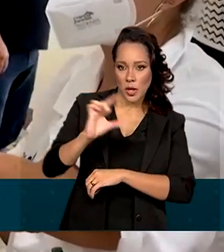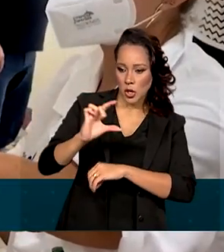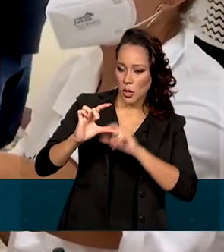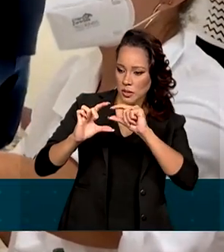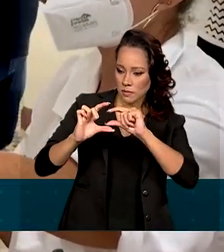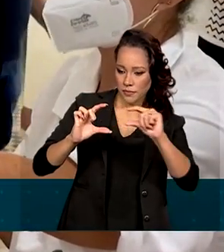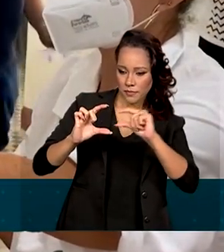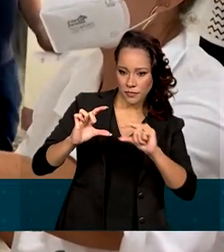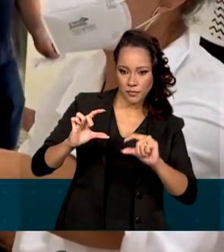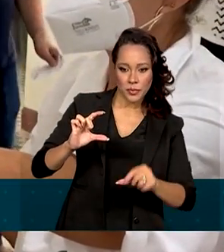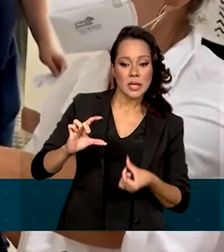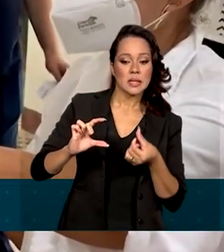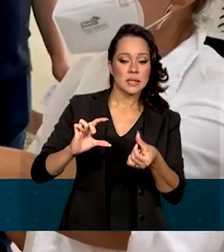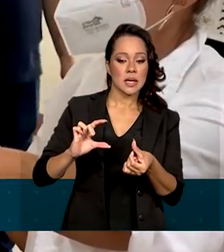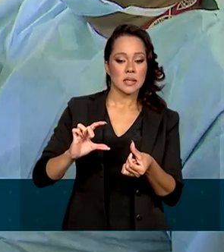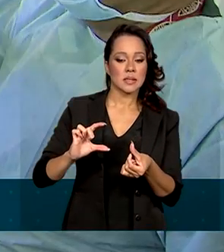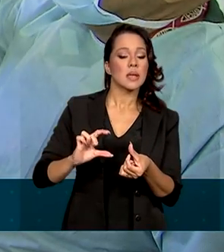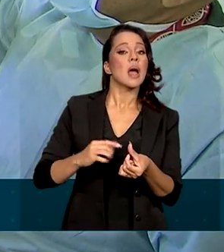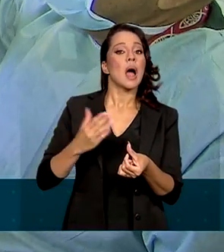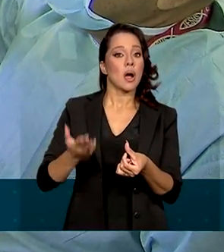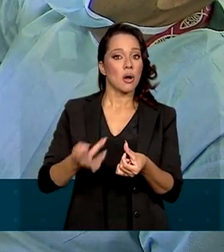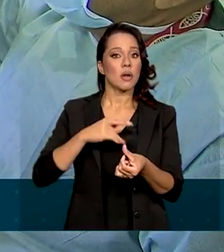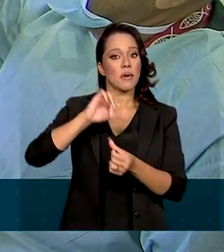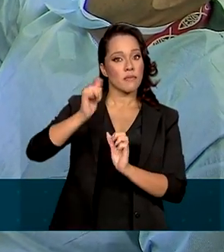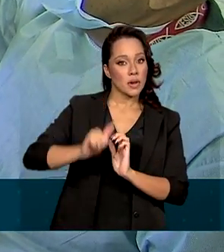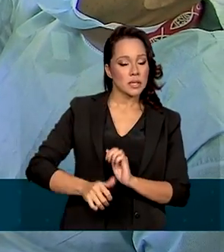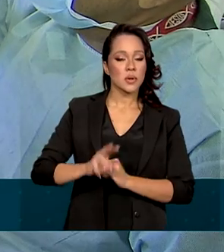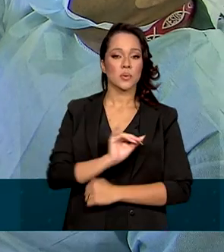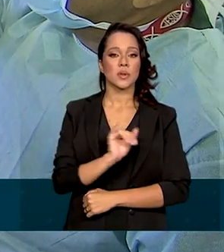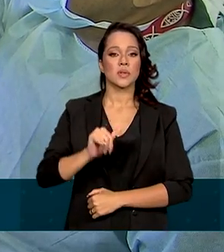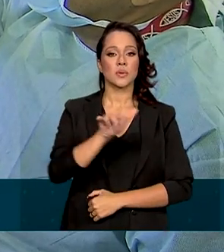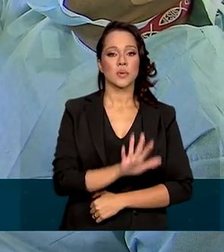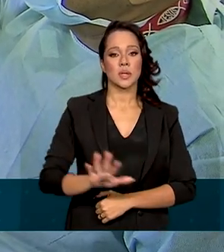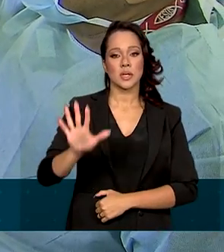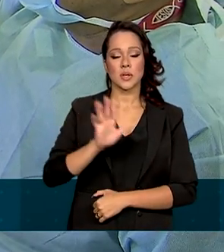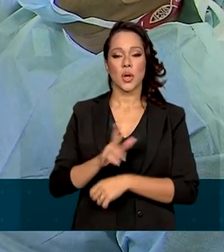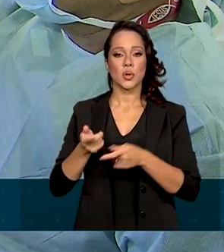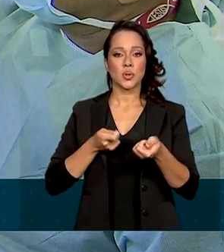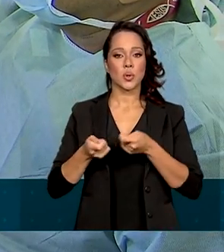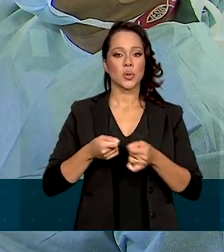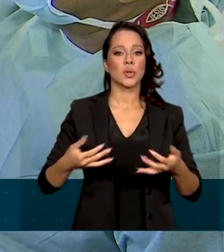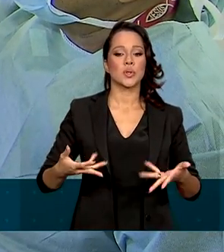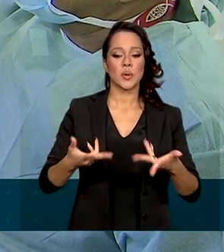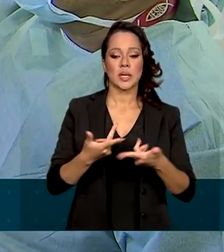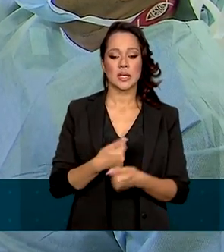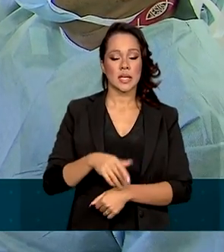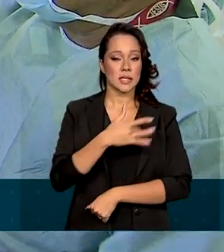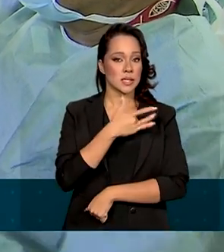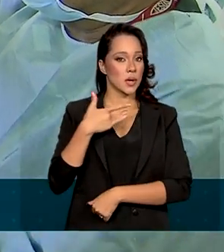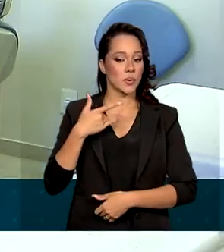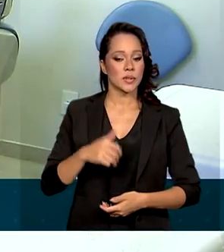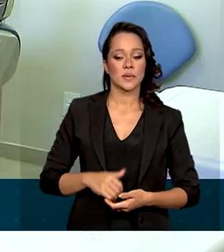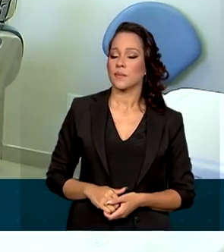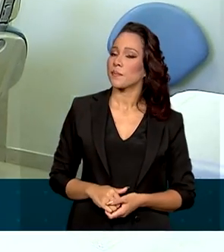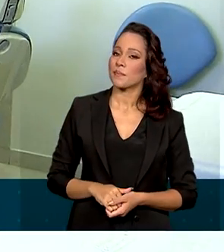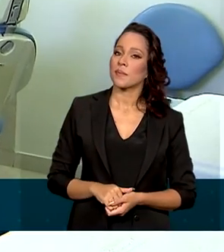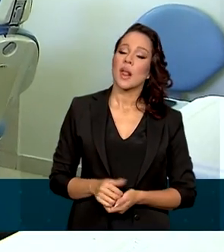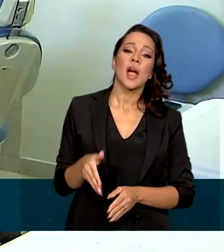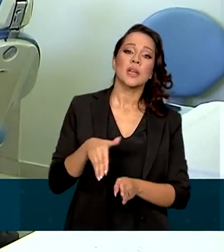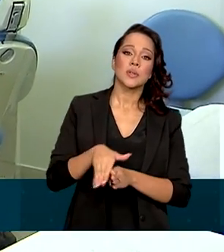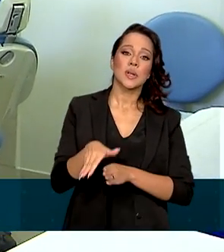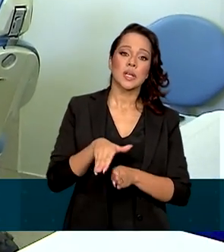doses. Agora, essas doses vão passar por avaliação do Instituto Nacional de Controle de Qualidade em Saúde. As